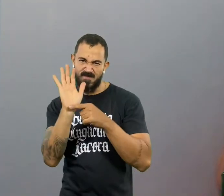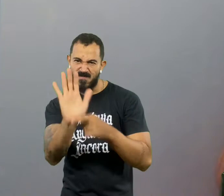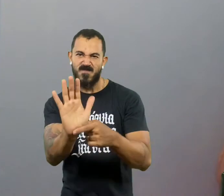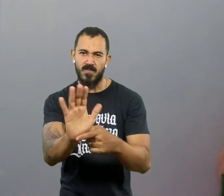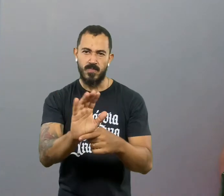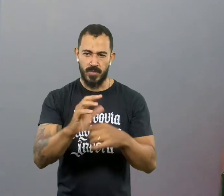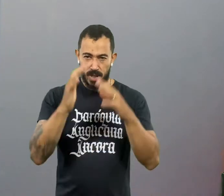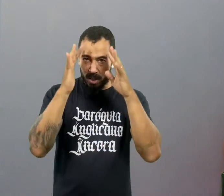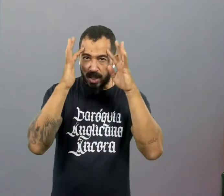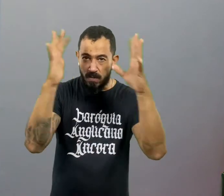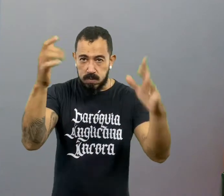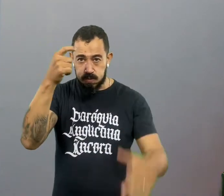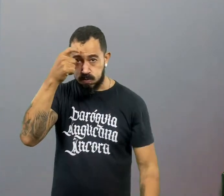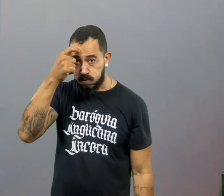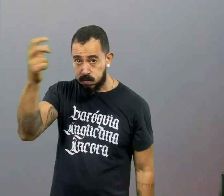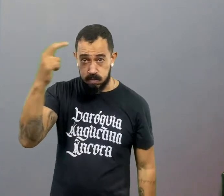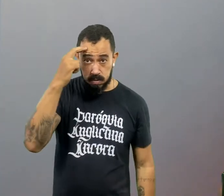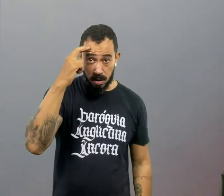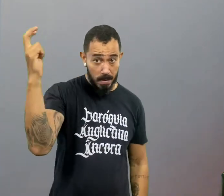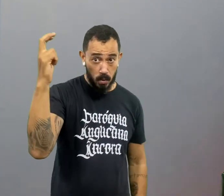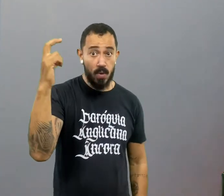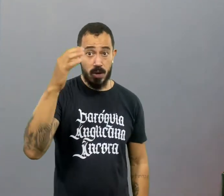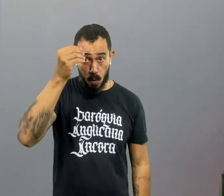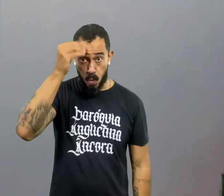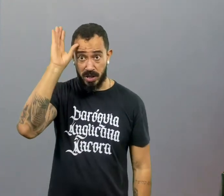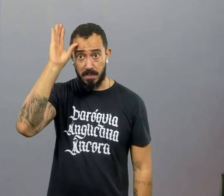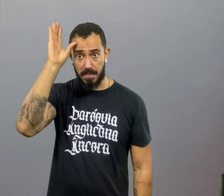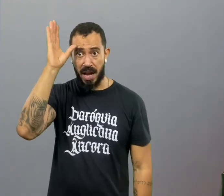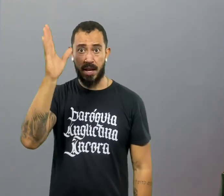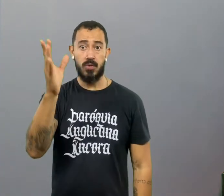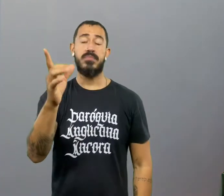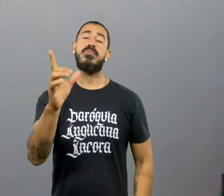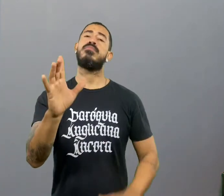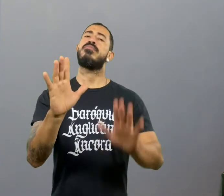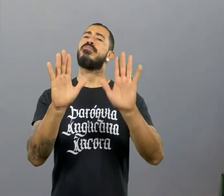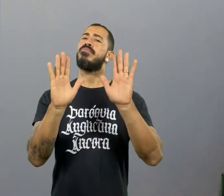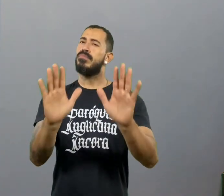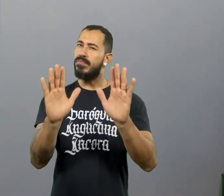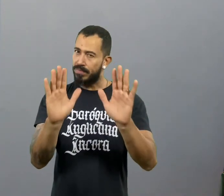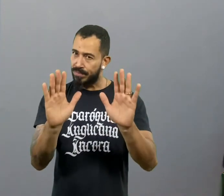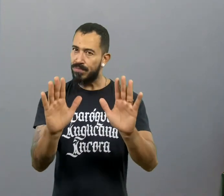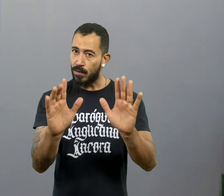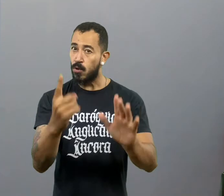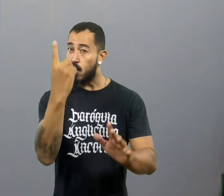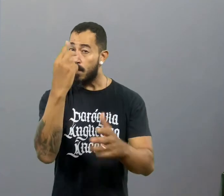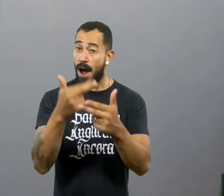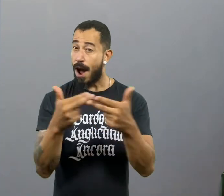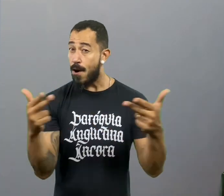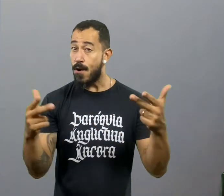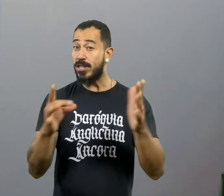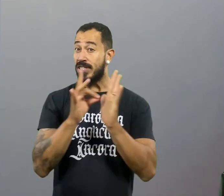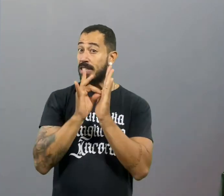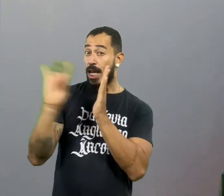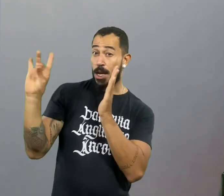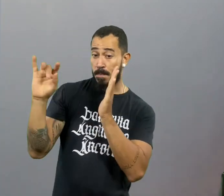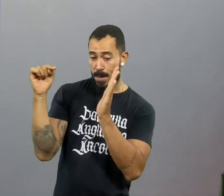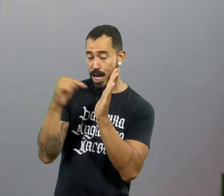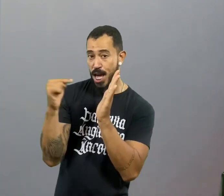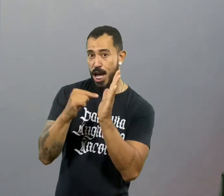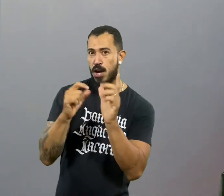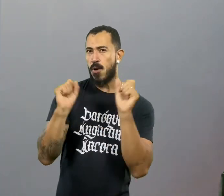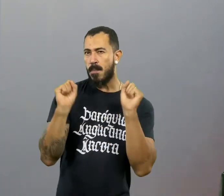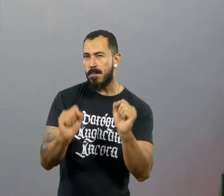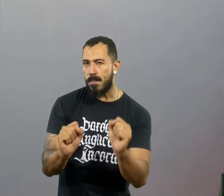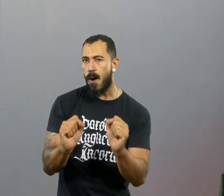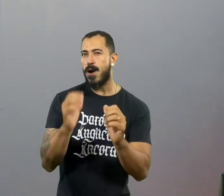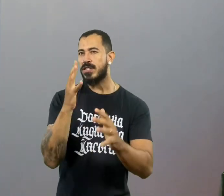sabedoria, conhecimento e alguma coisa concreta. Existe um inimigo sutil da decisão que vai